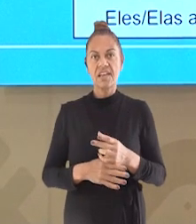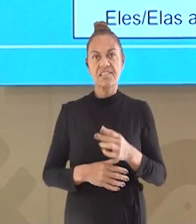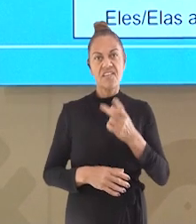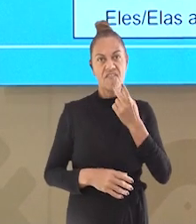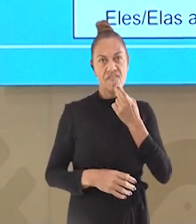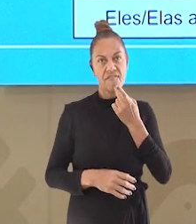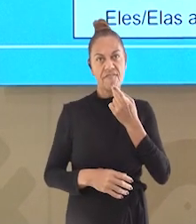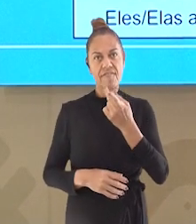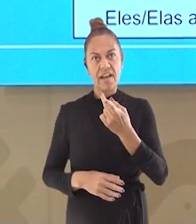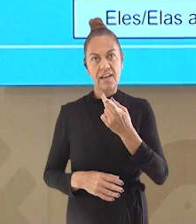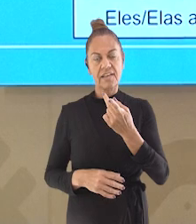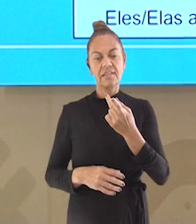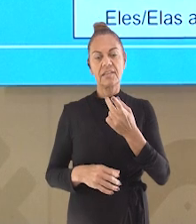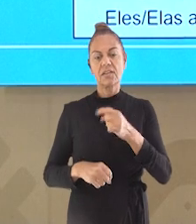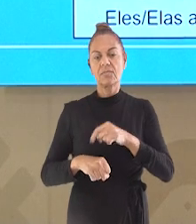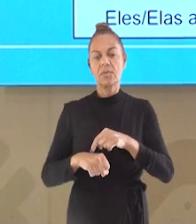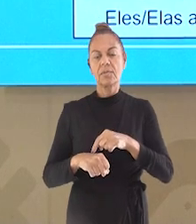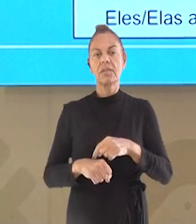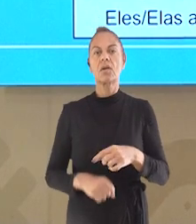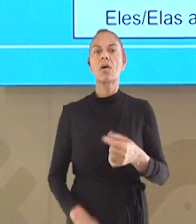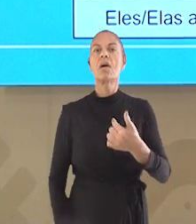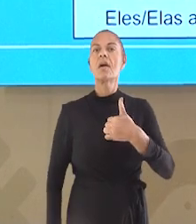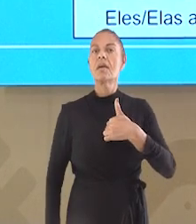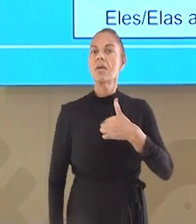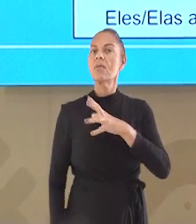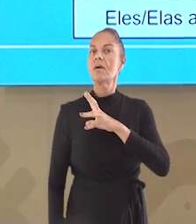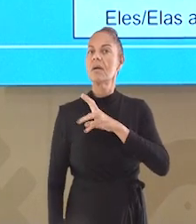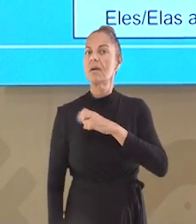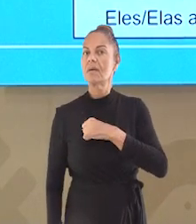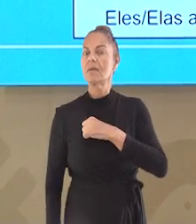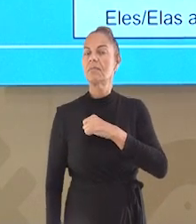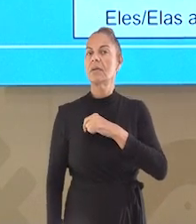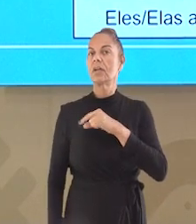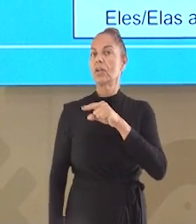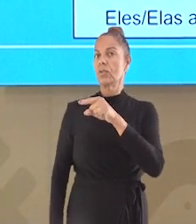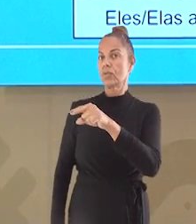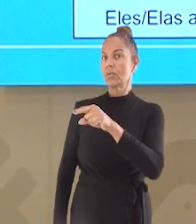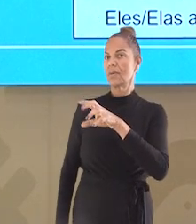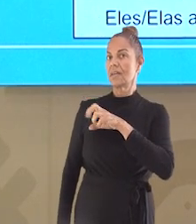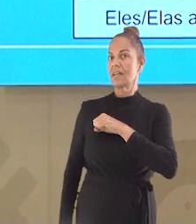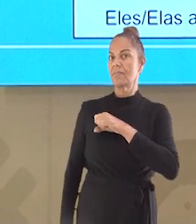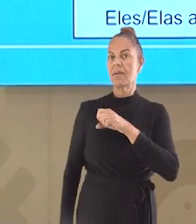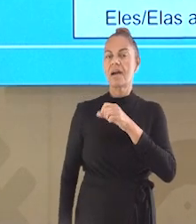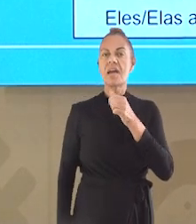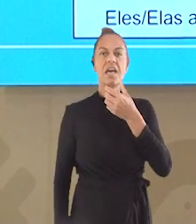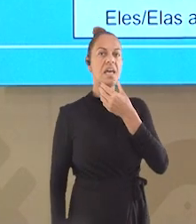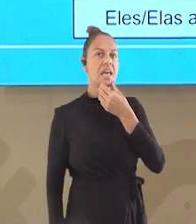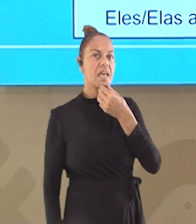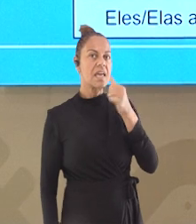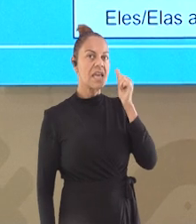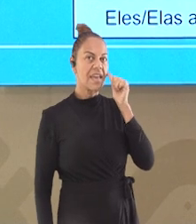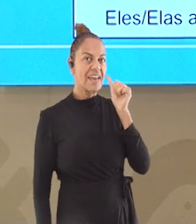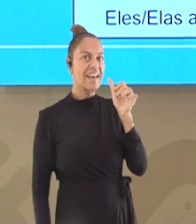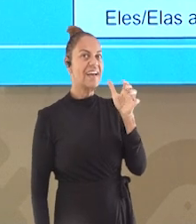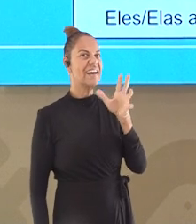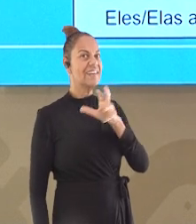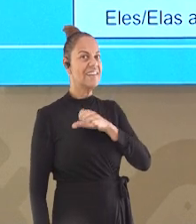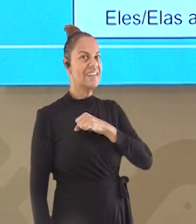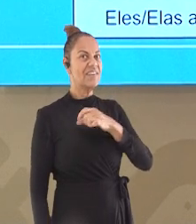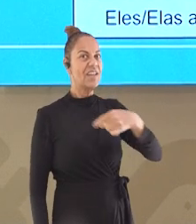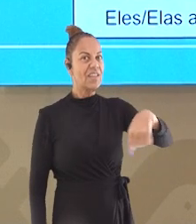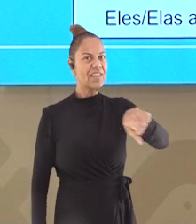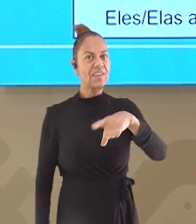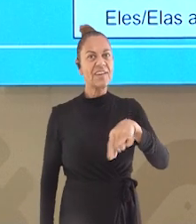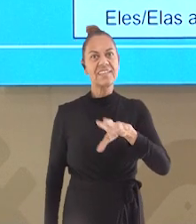ação que acontece no momento da fala. Ele é o primeiro quadro aqui, ó, e ficou assim. Eu amo, tu